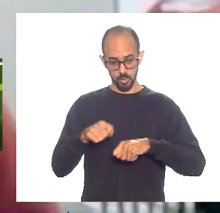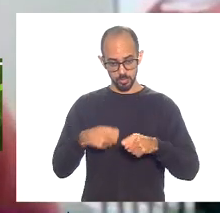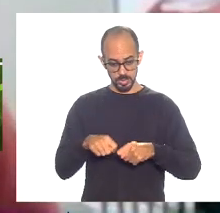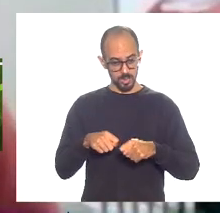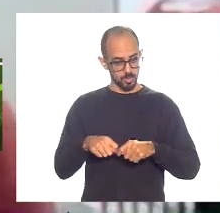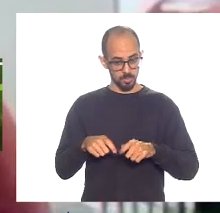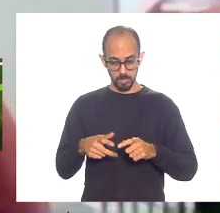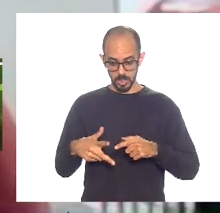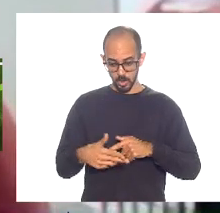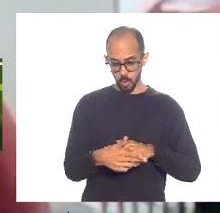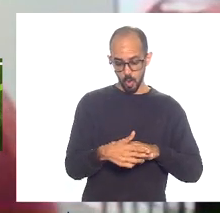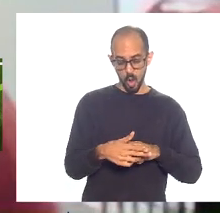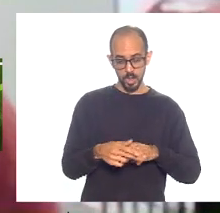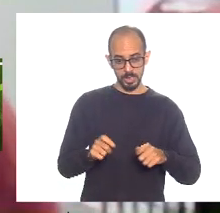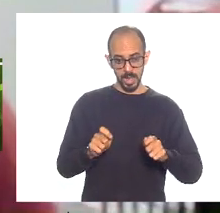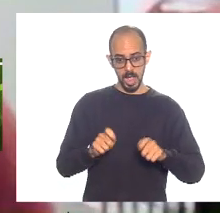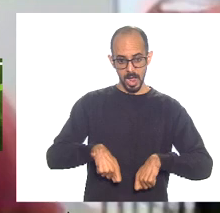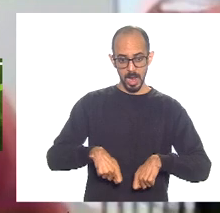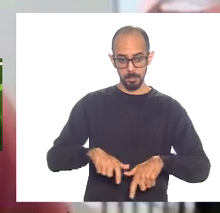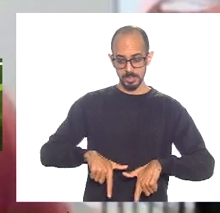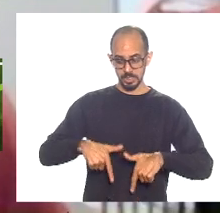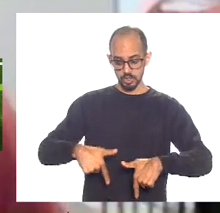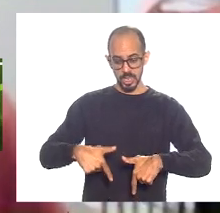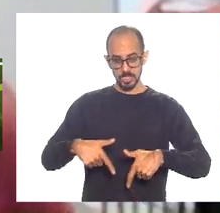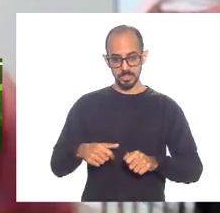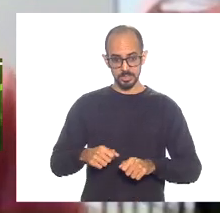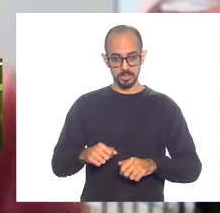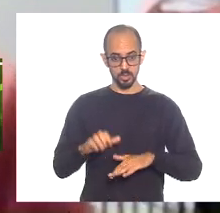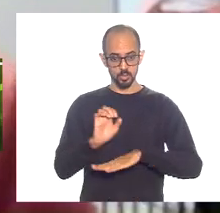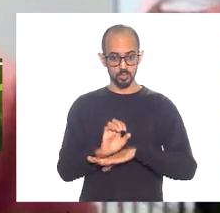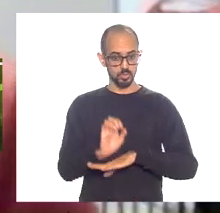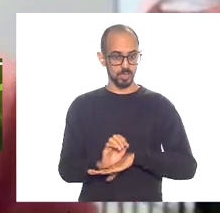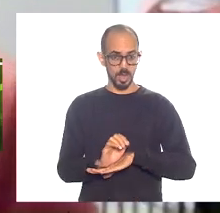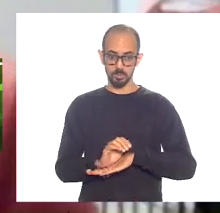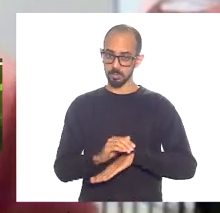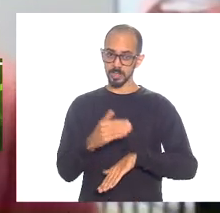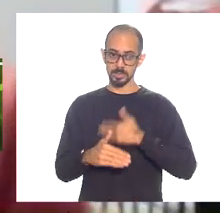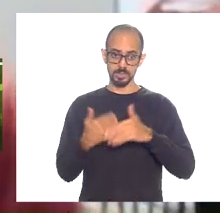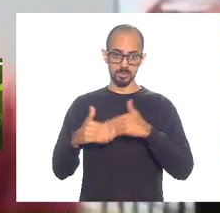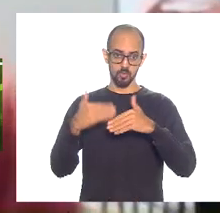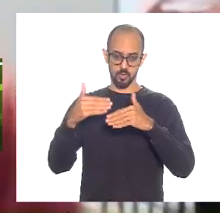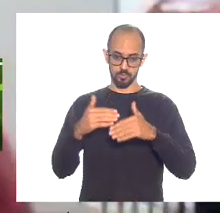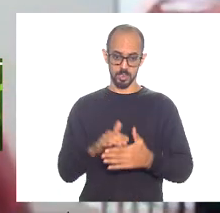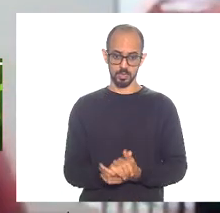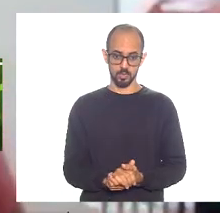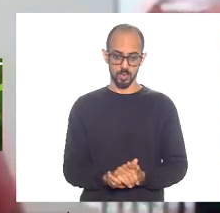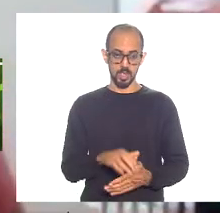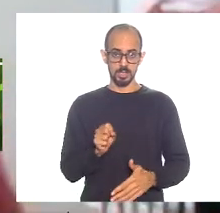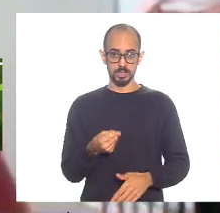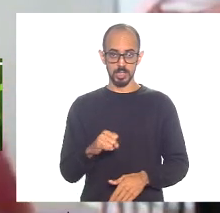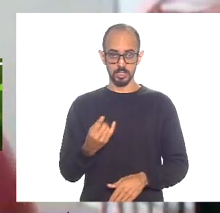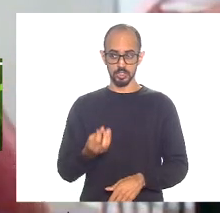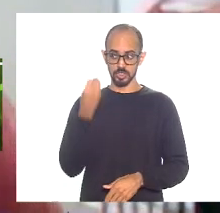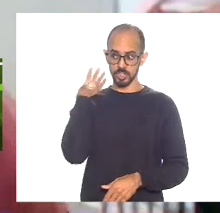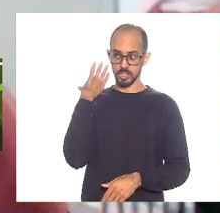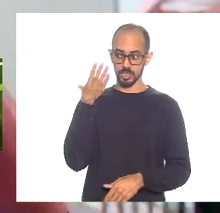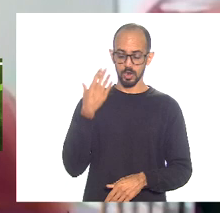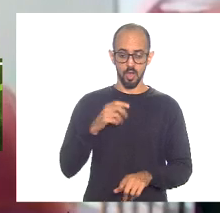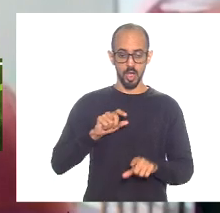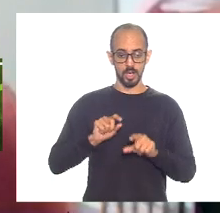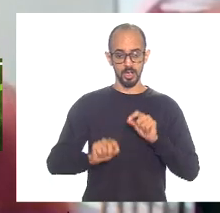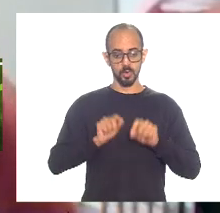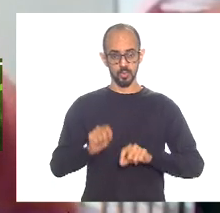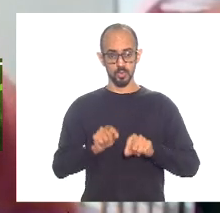a capacidade de ação do estado para induzir um novo ciclo de desenvolvimento ao ignorar isso o que o governo federal está